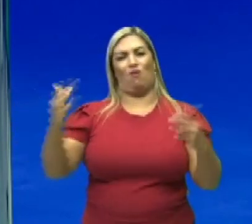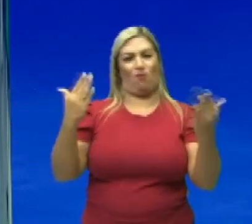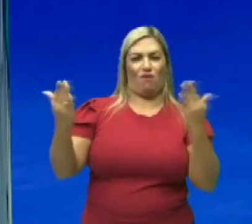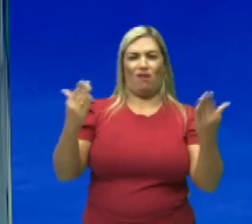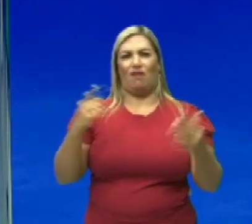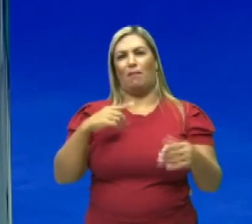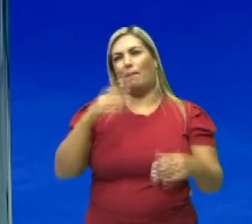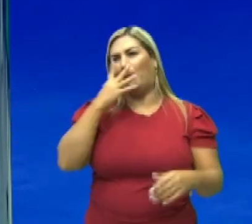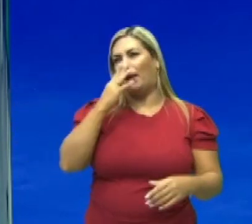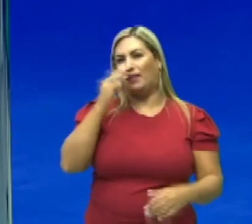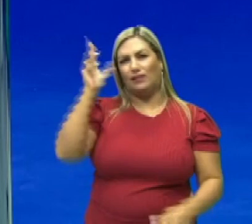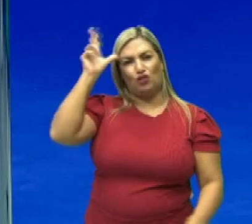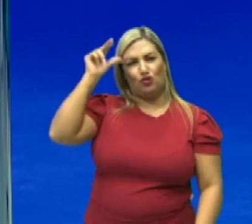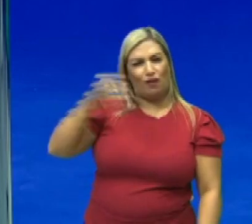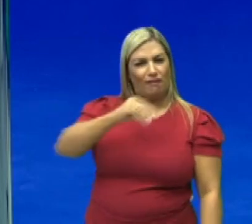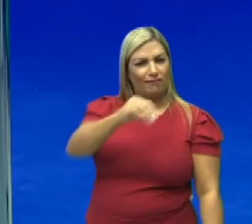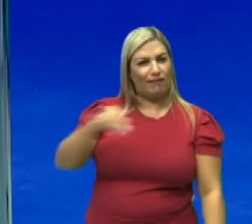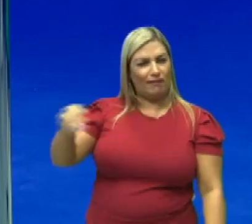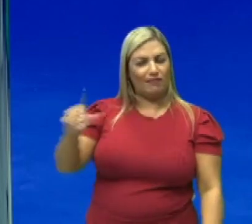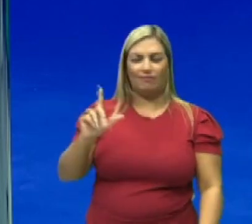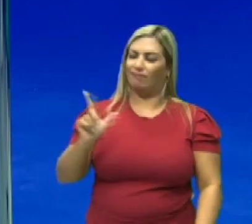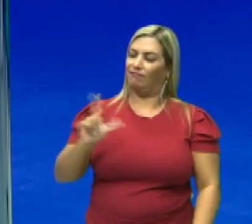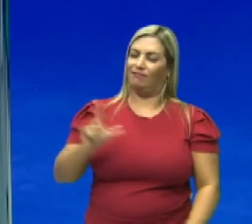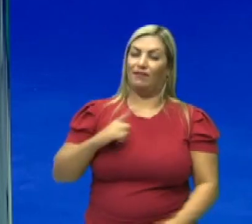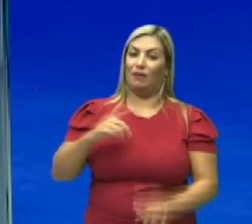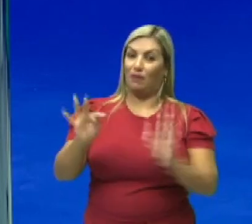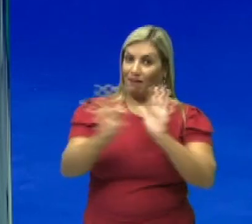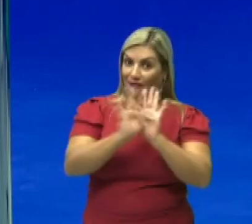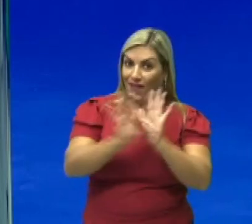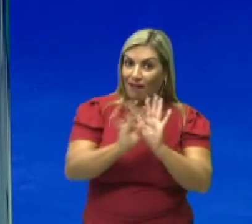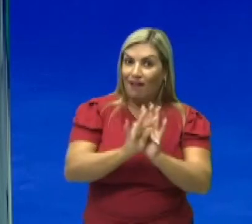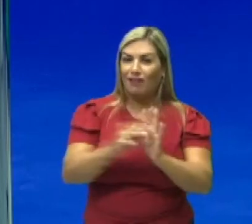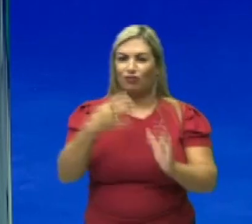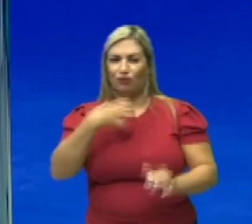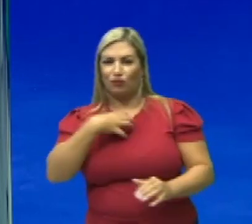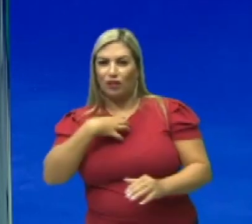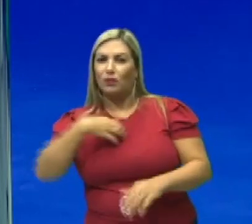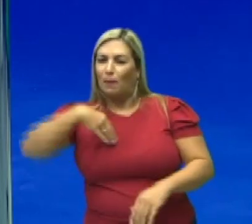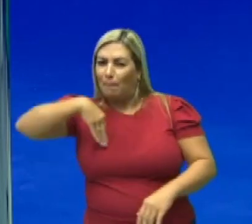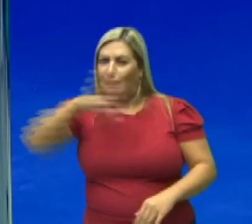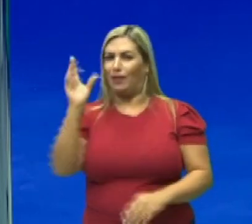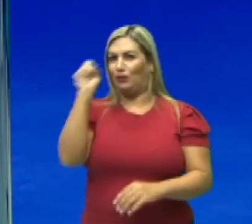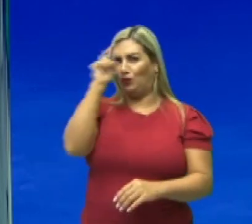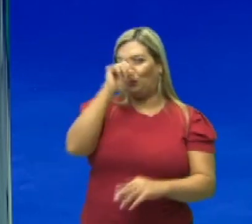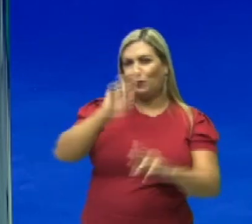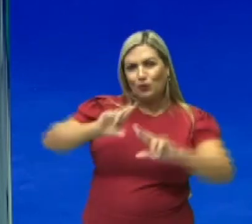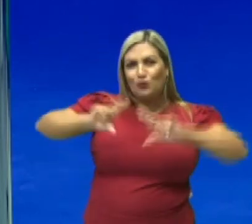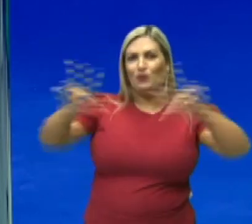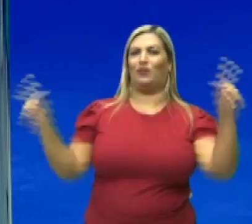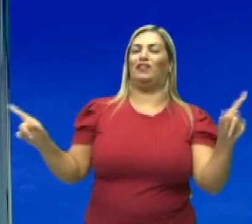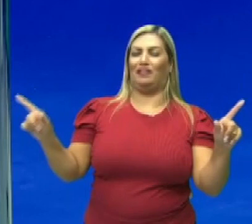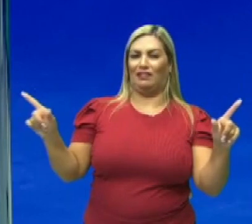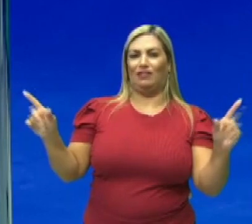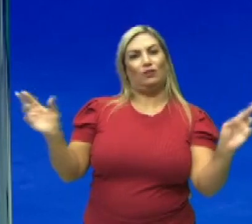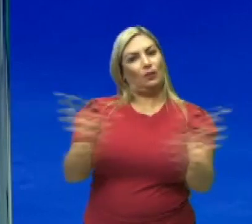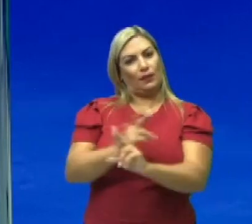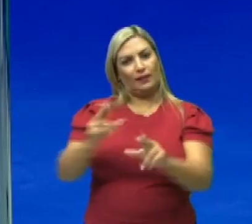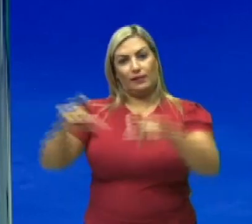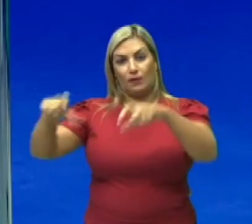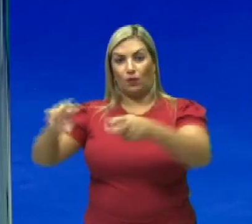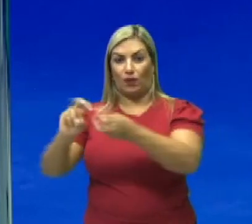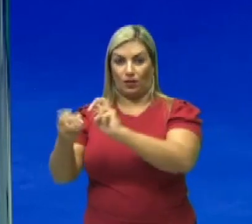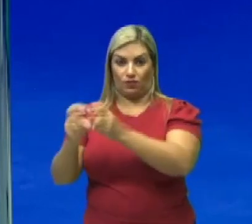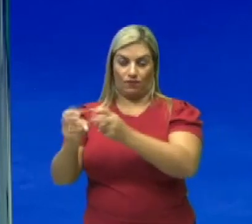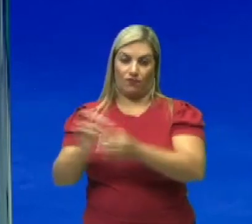um xadrez com as mãos, porque a técnica, a tática é muito diferente da relação com o